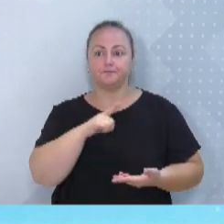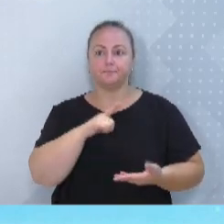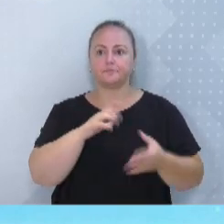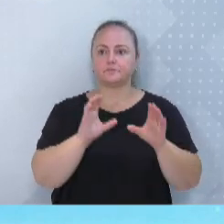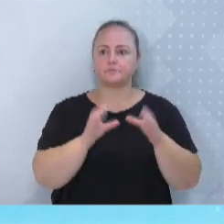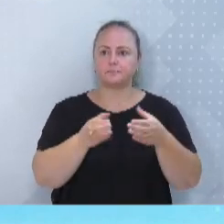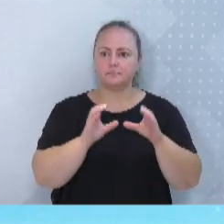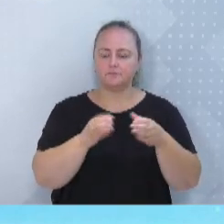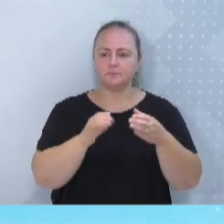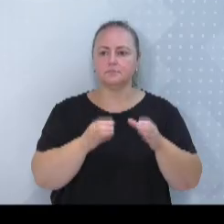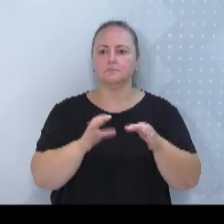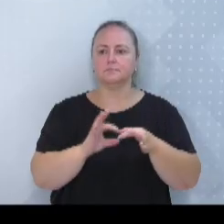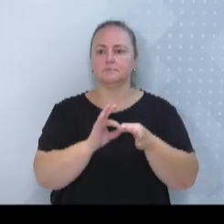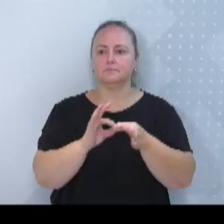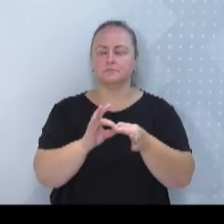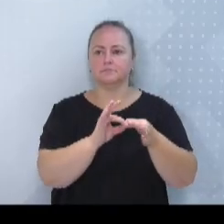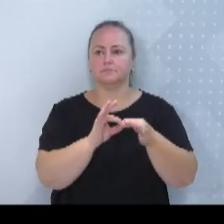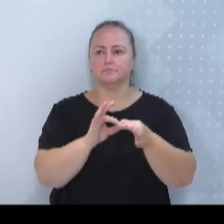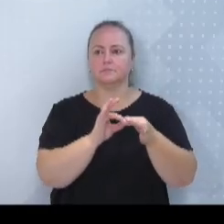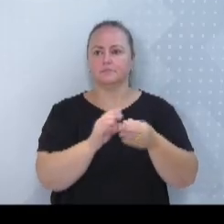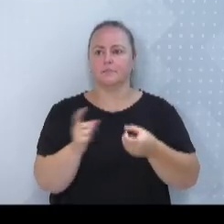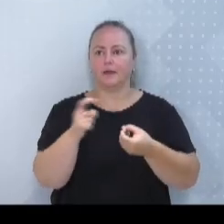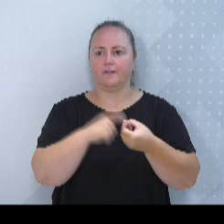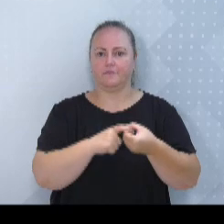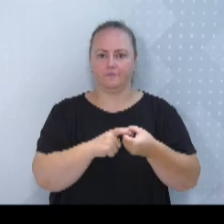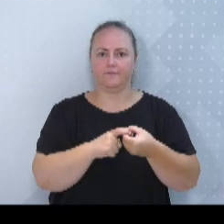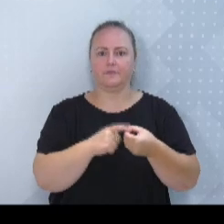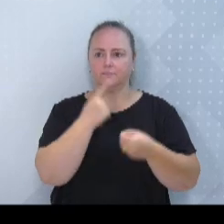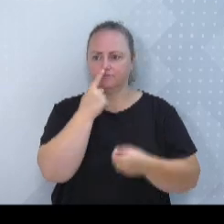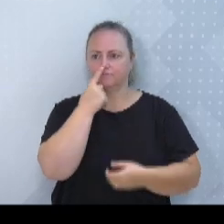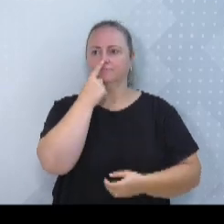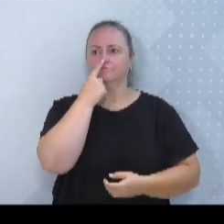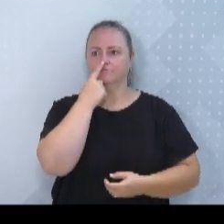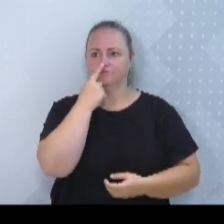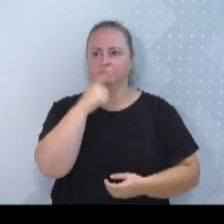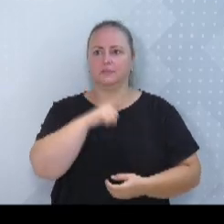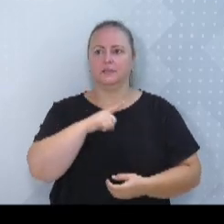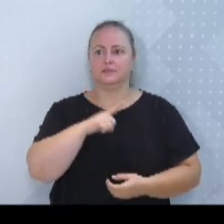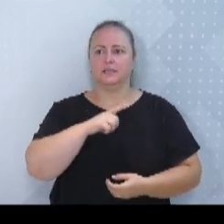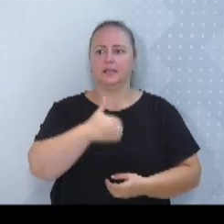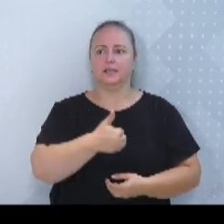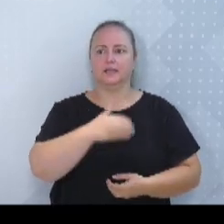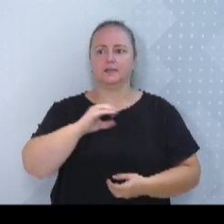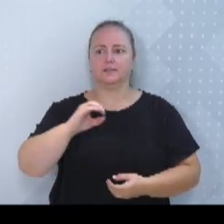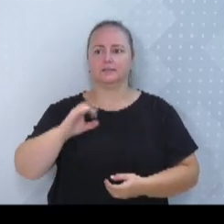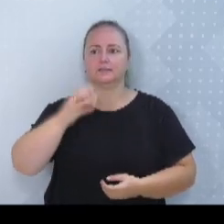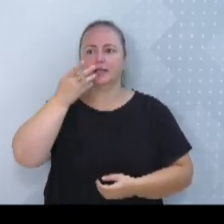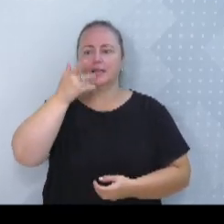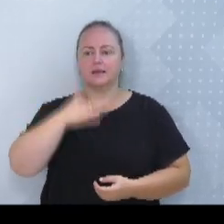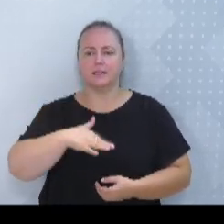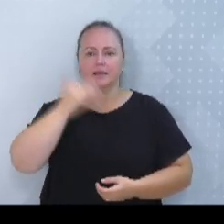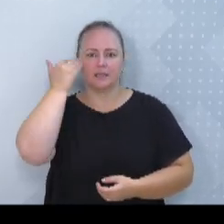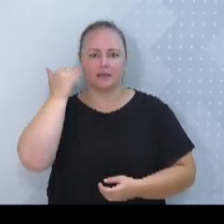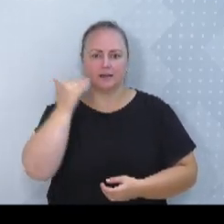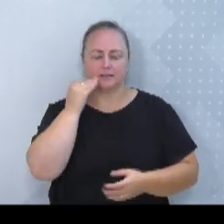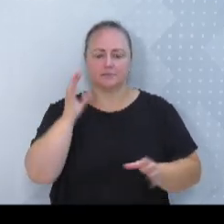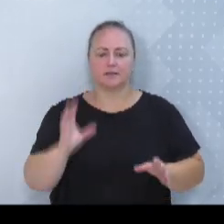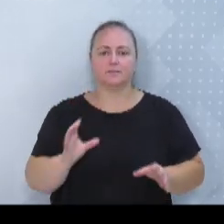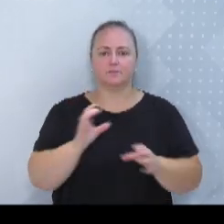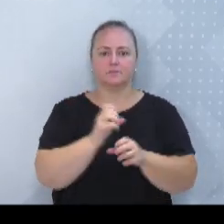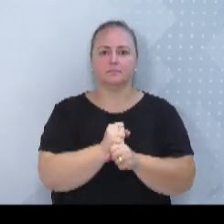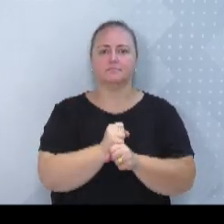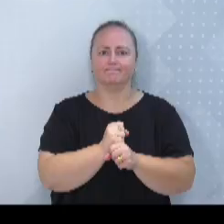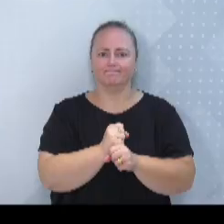fortalecimento de vínculos. Eles atendem mais de 100 crianças e adolescentes e têm 70 crianças e adolescentes